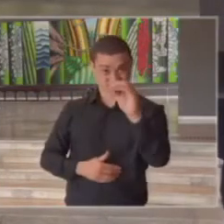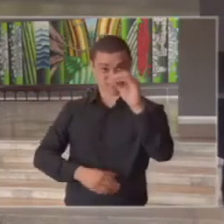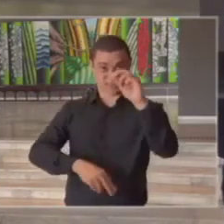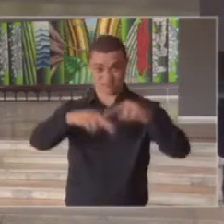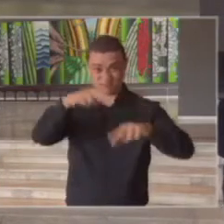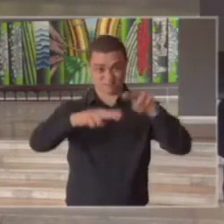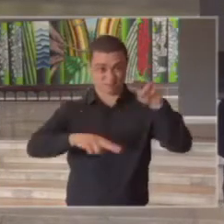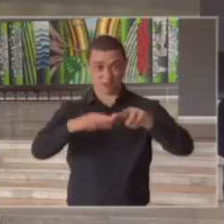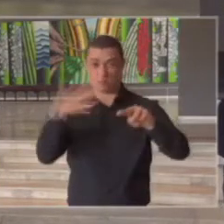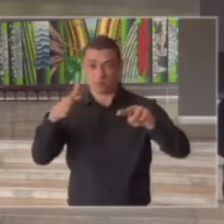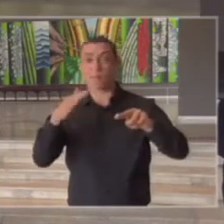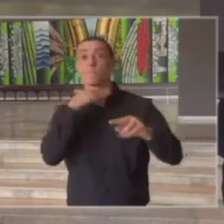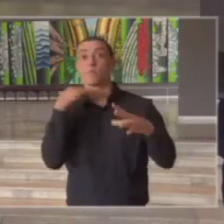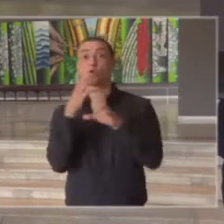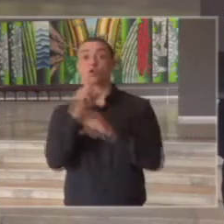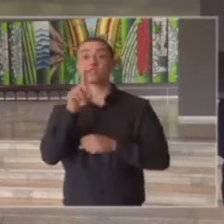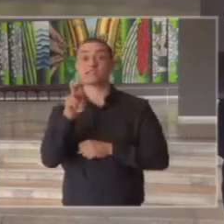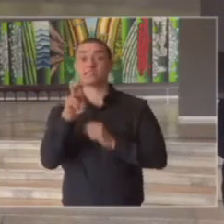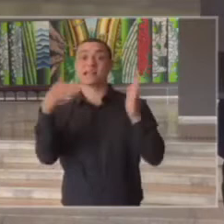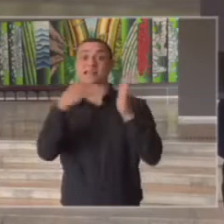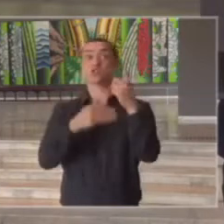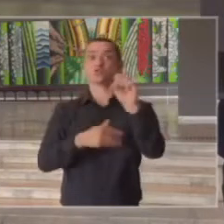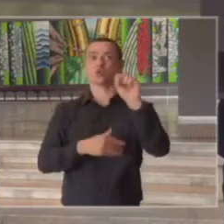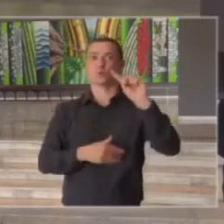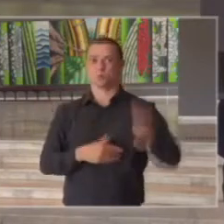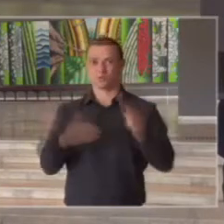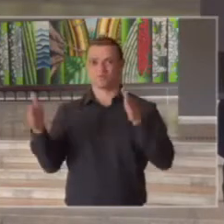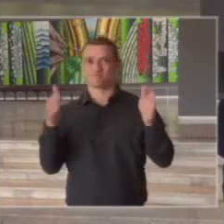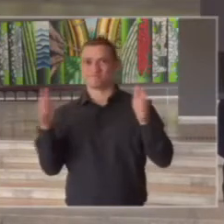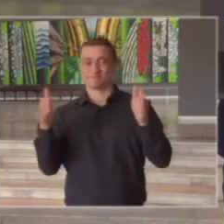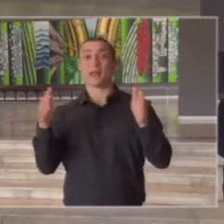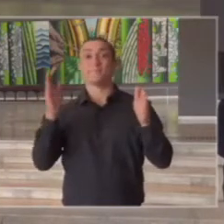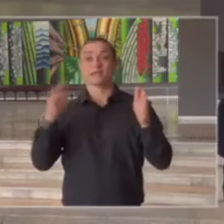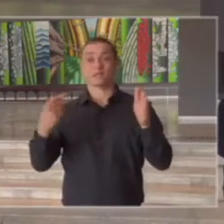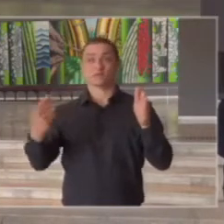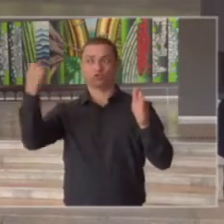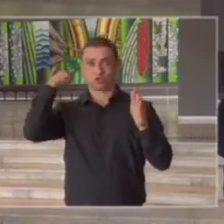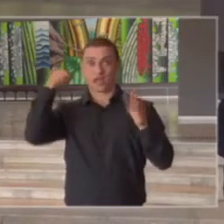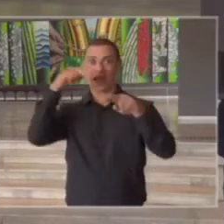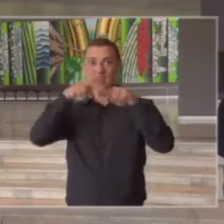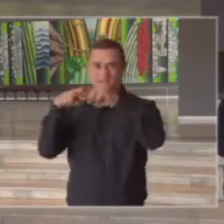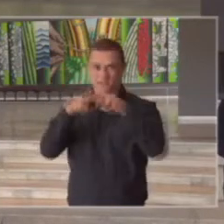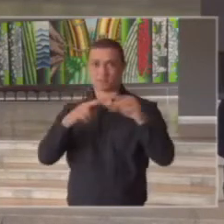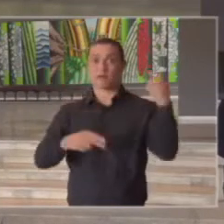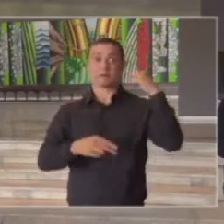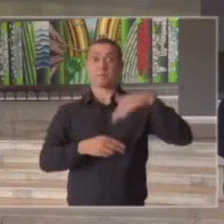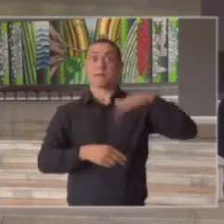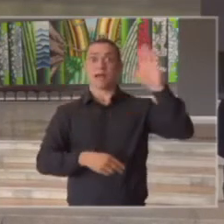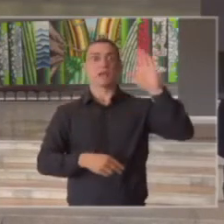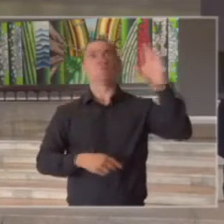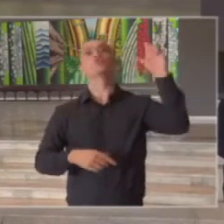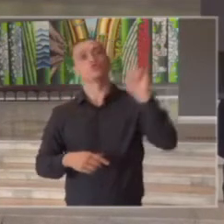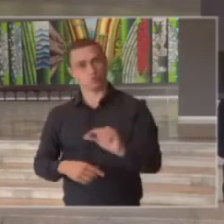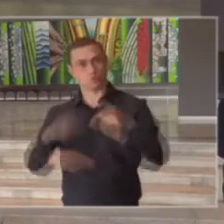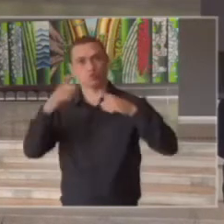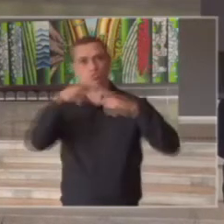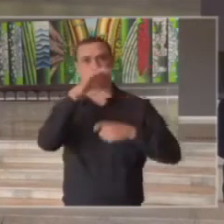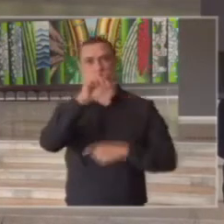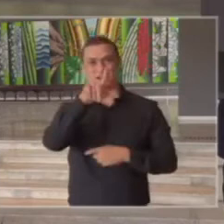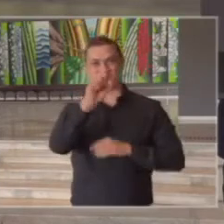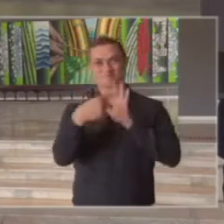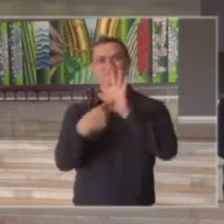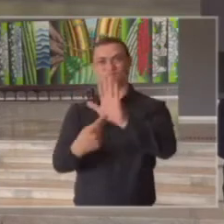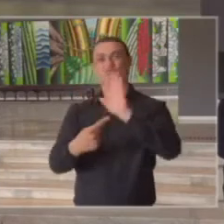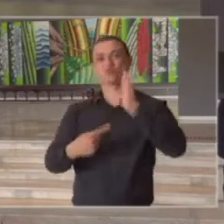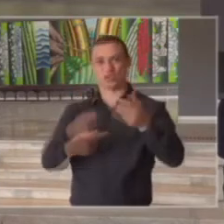15 e 18 mil óbitos lembrando que esse já foi o cenário revisado o doutor Carlos já tinha apresentado isso também